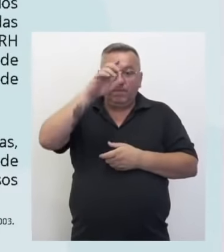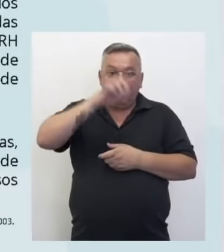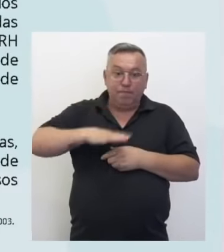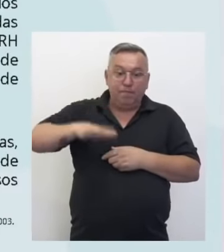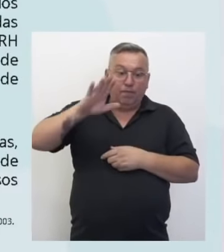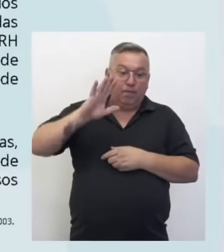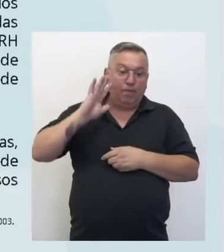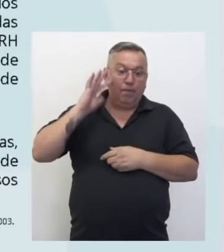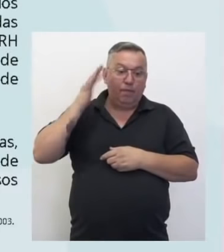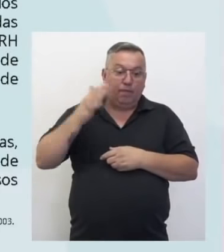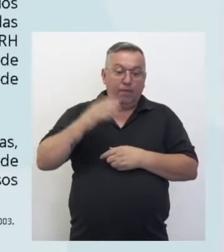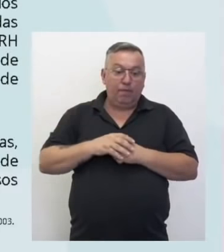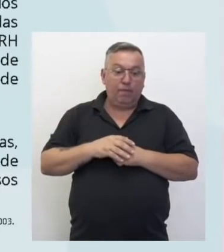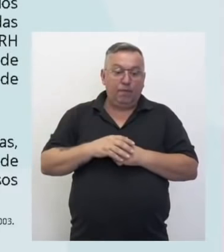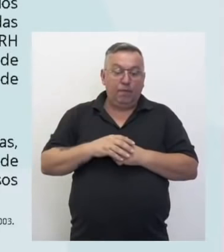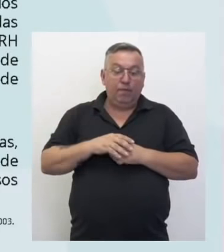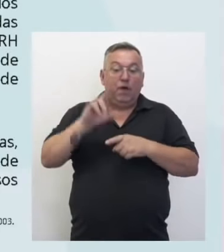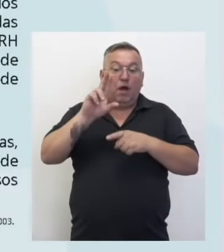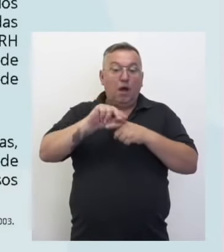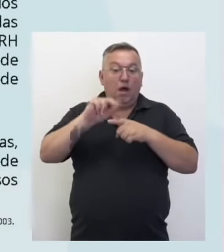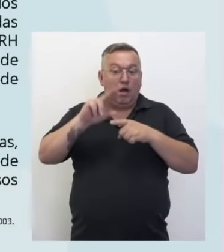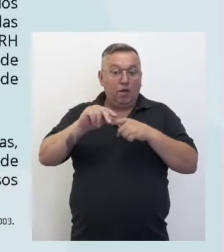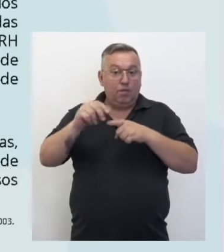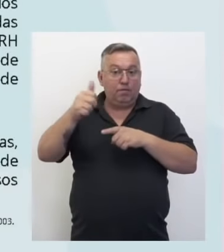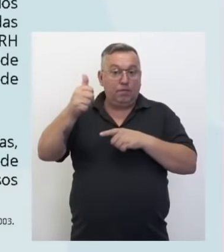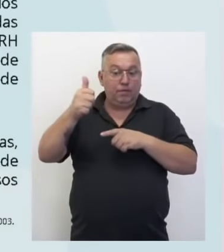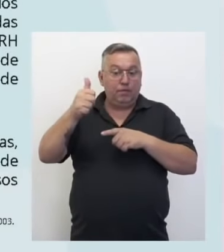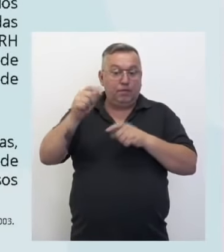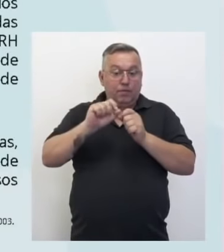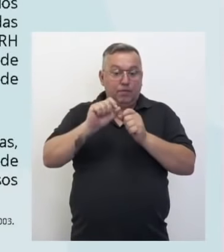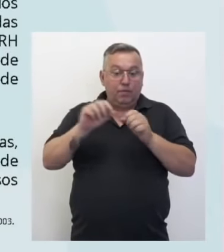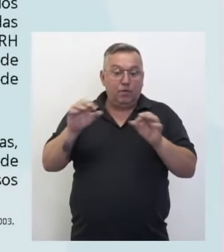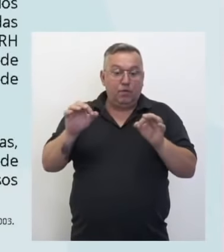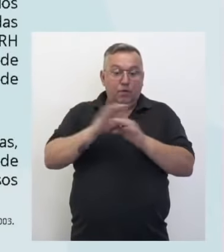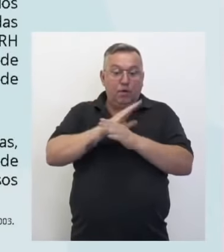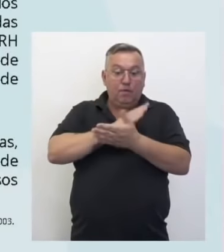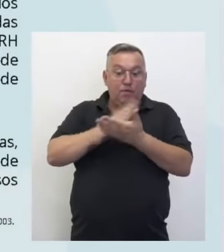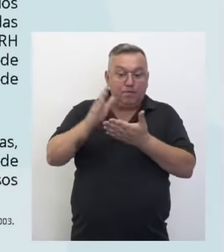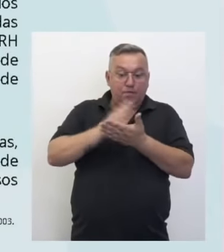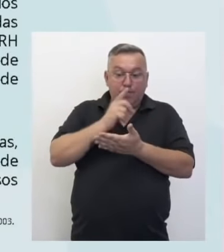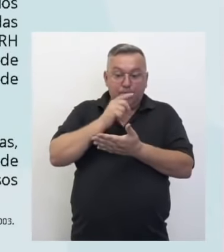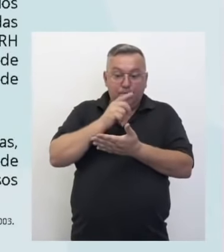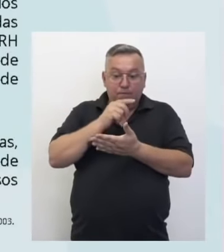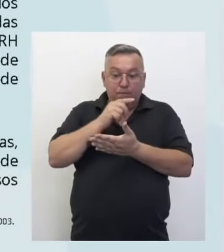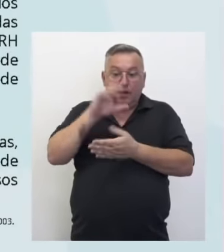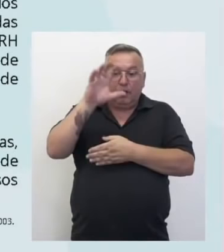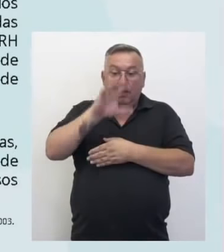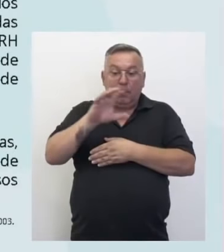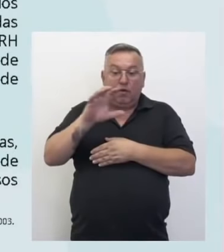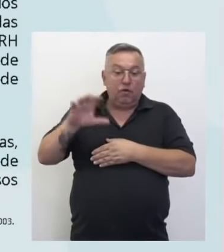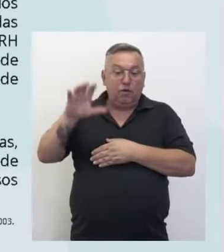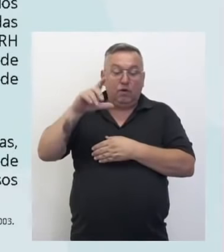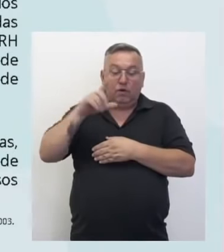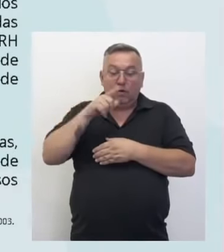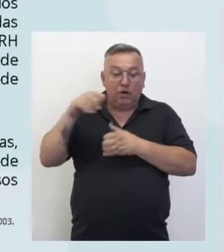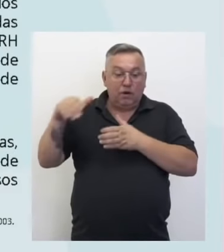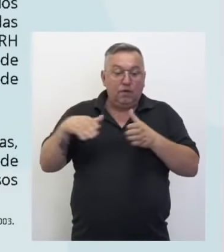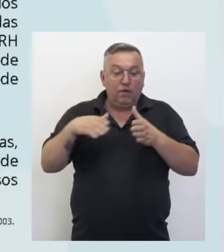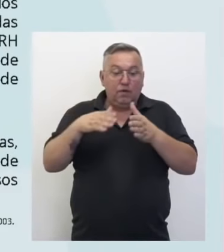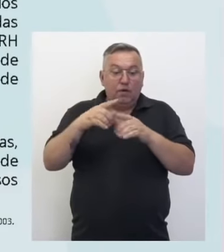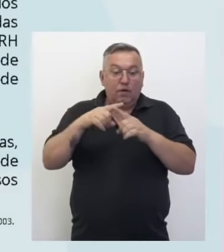nacional resolve. Artigo 1º. Fica instituída a divisão hidrográfica nacional em regiões